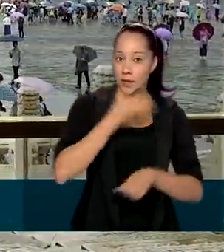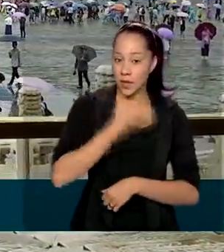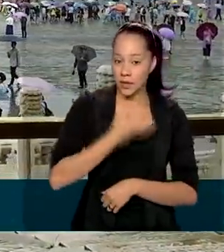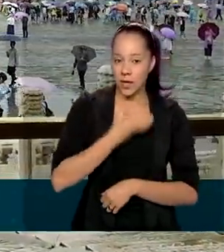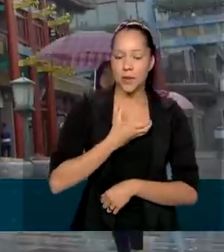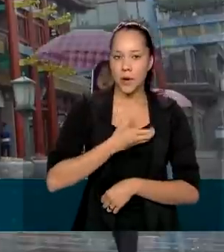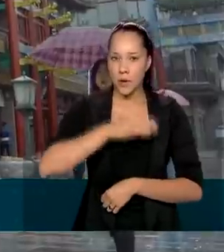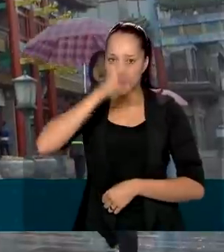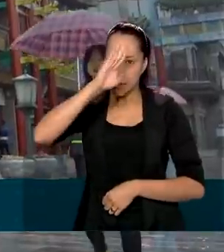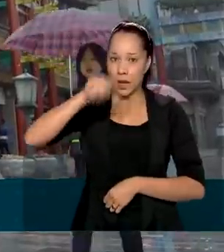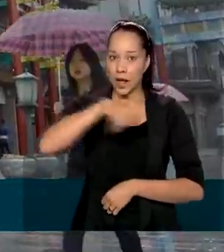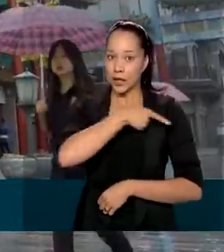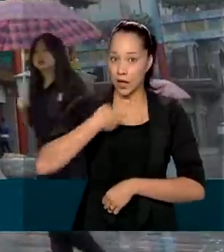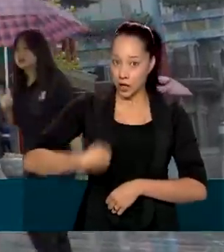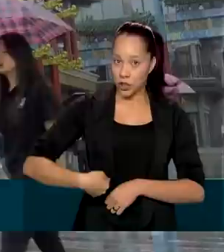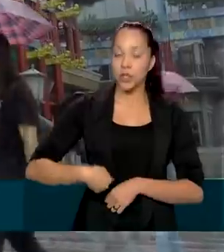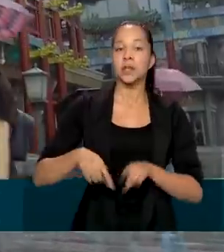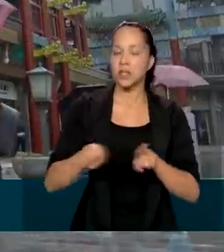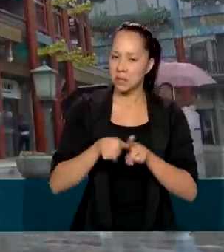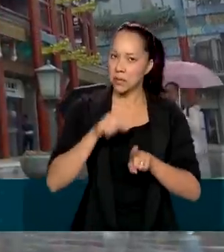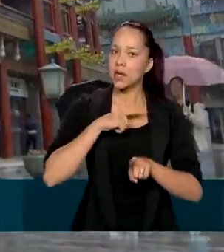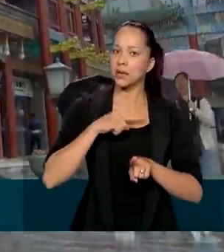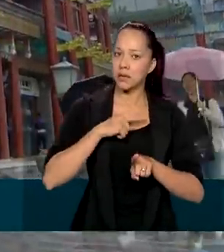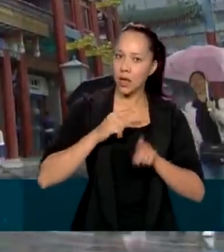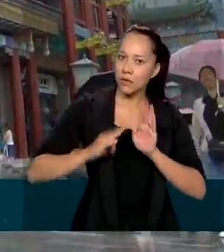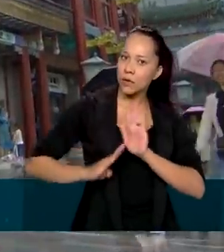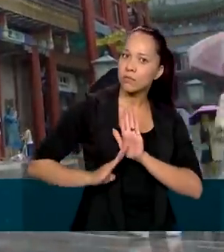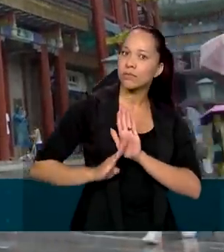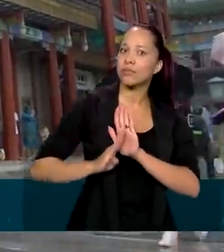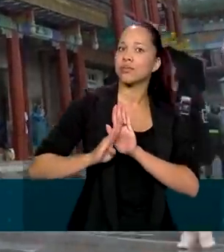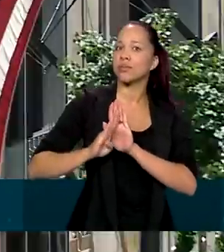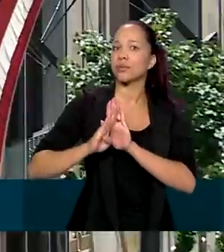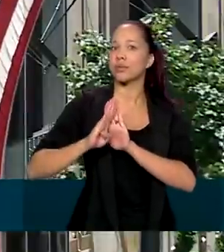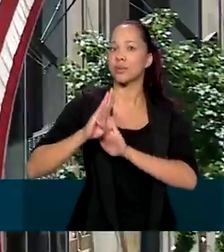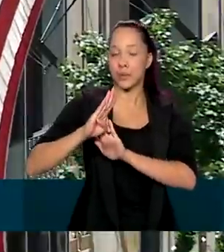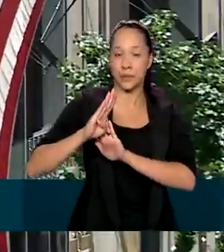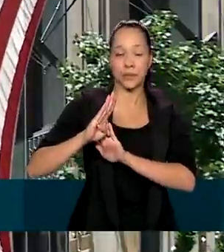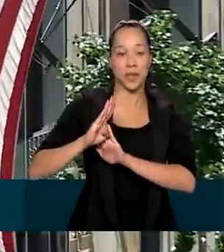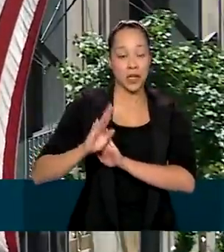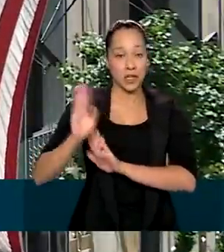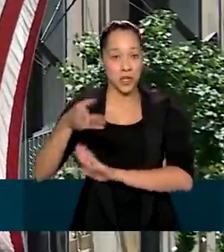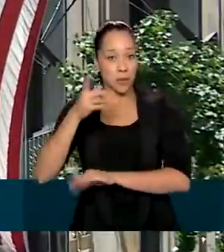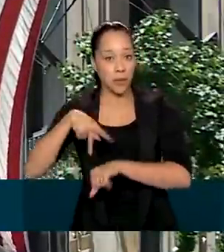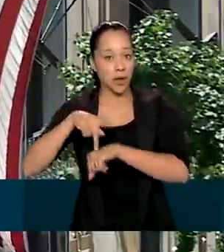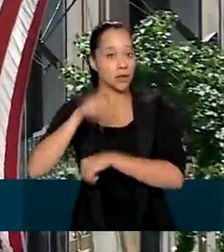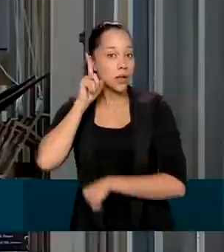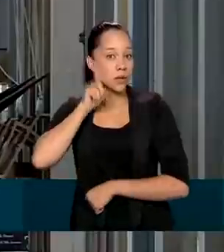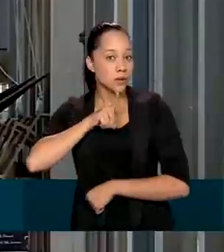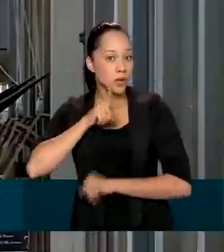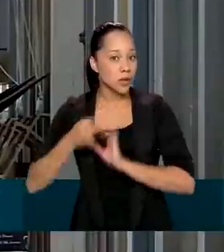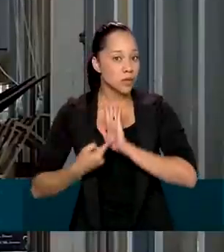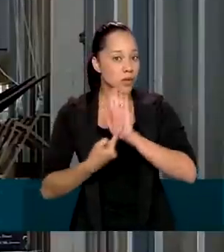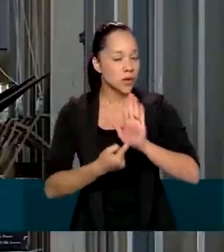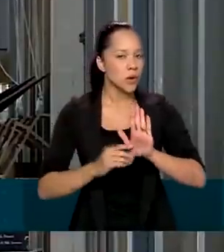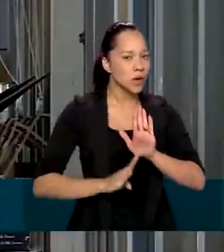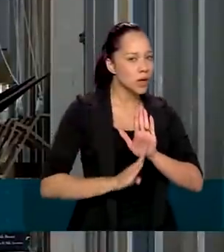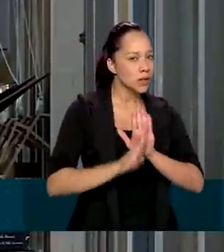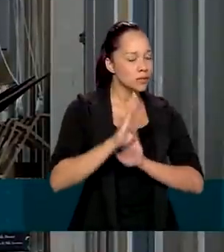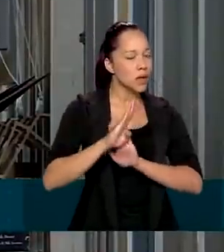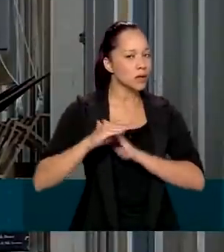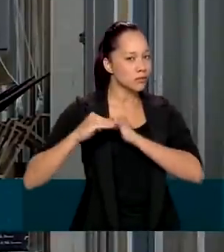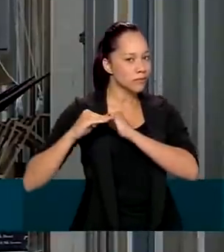manufatureiro da China também apresentou tendência de crescimento constante. Já os Estados Unidos apresentaram crescimento